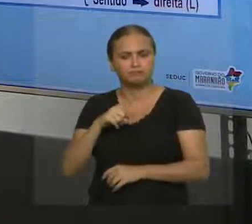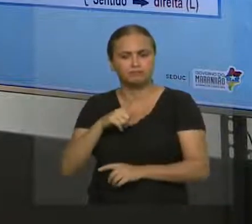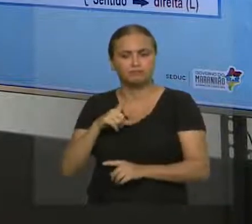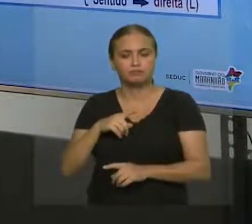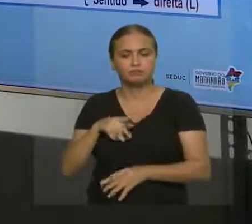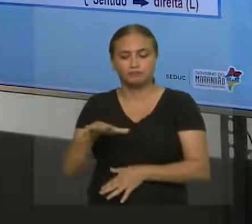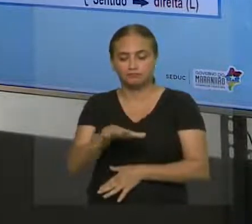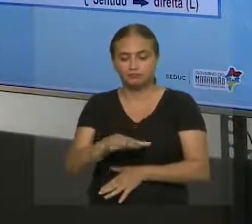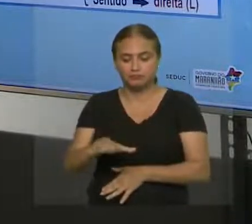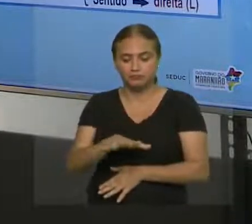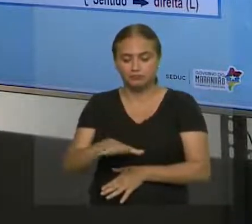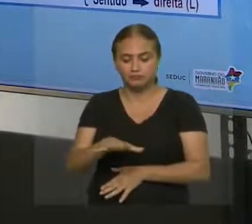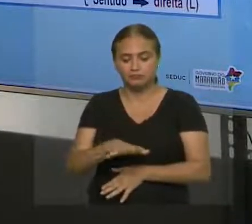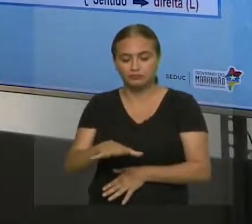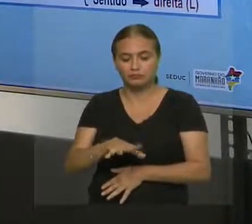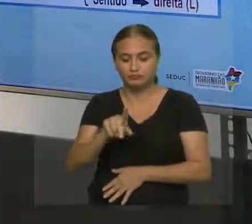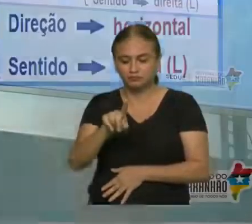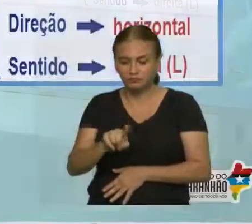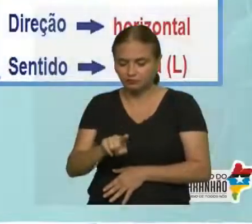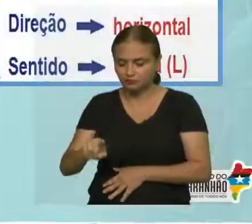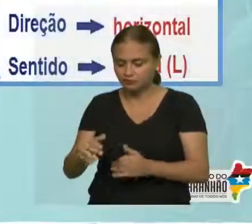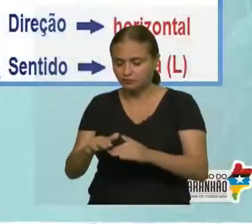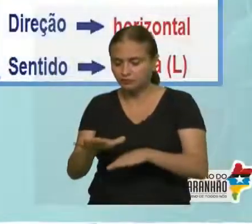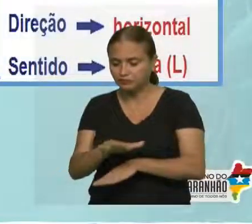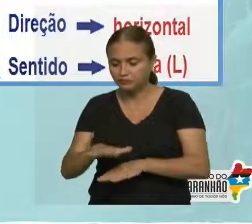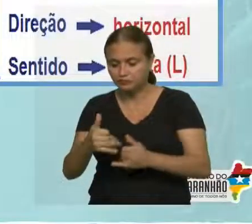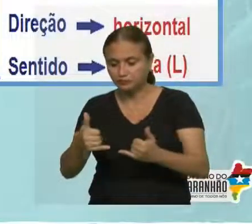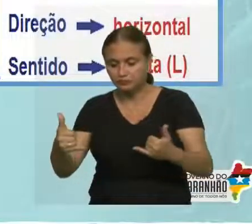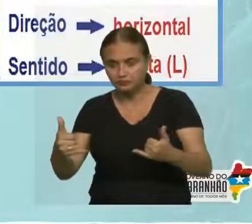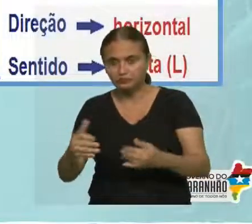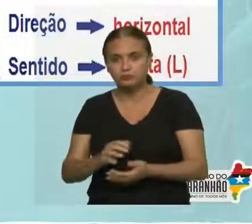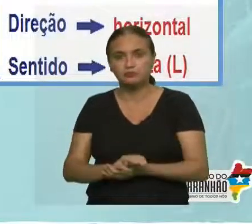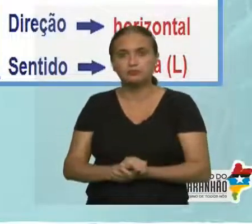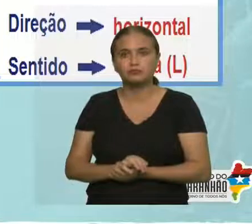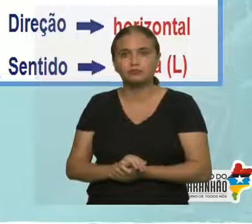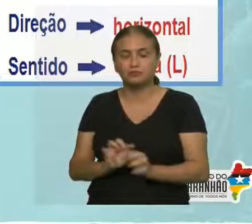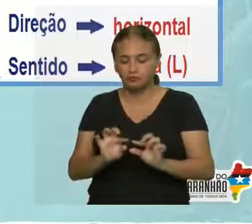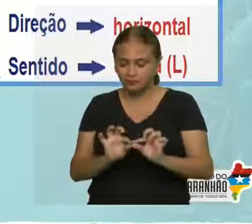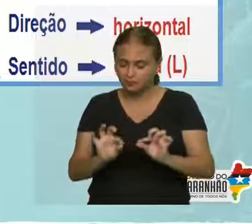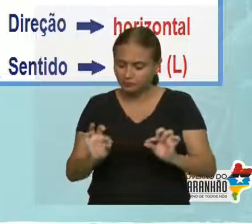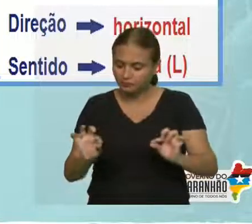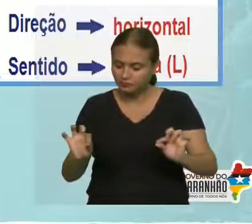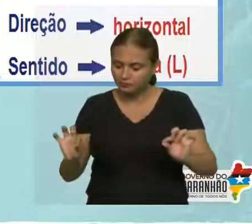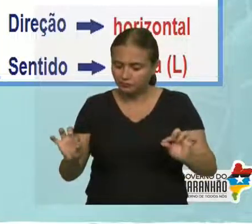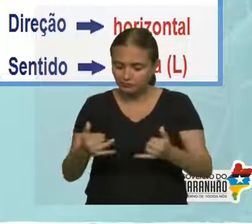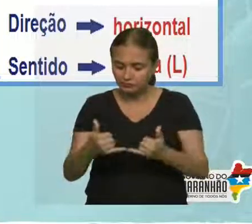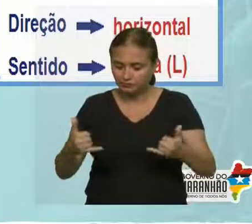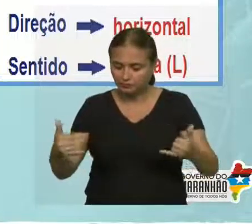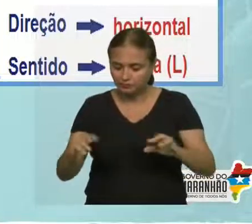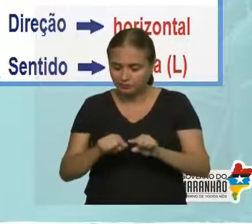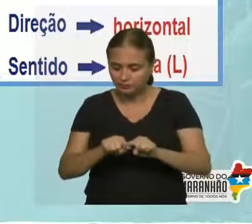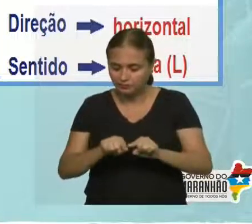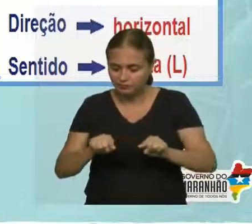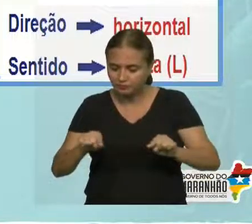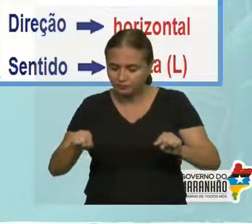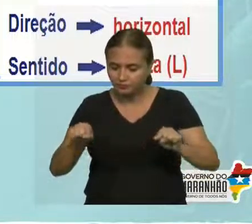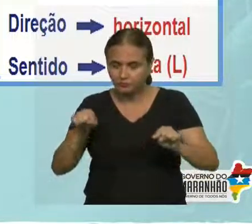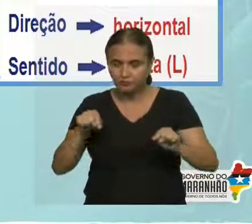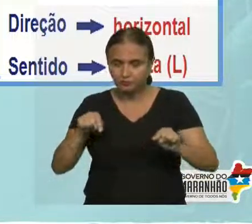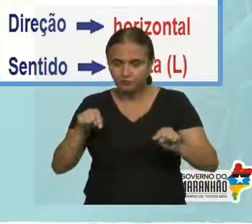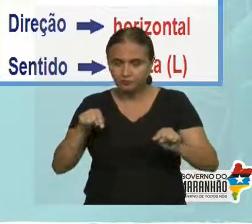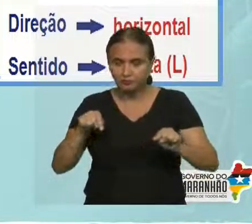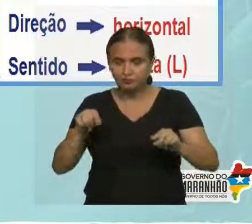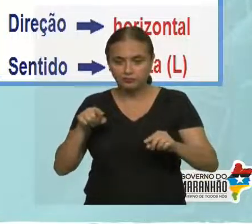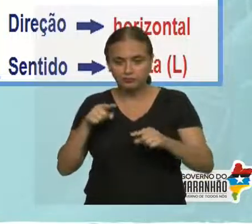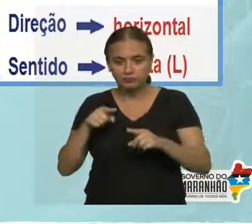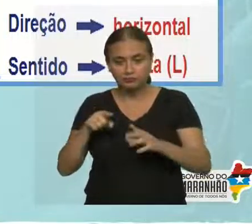raso, vetores com a mesma direção, porém em sentidos opostos, ângulo raso que é de 180 graus, observa que ele está perguntando